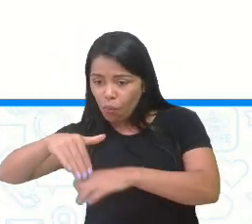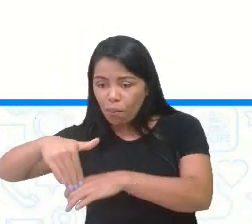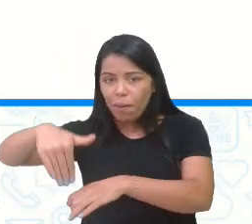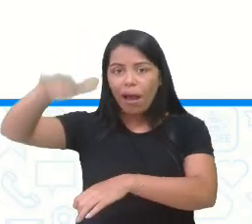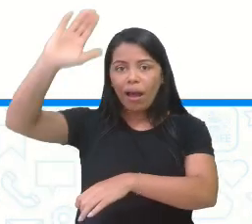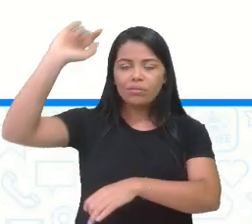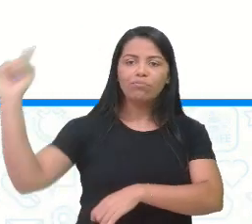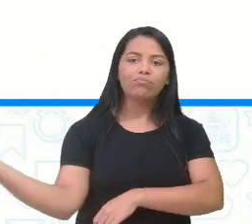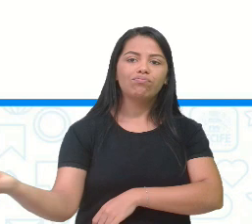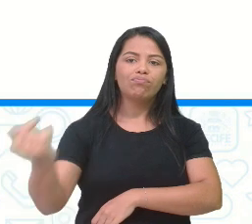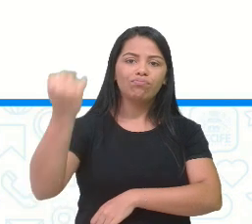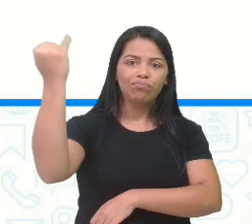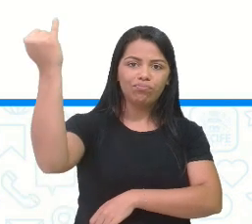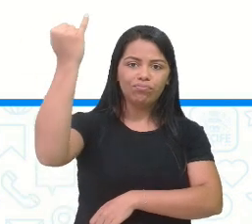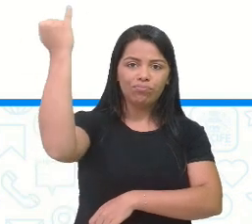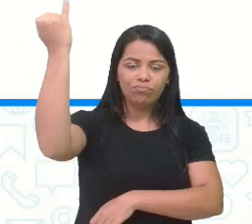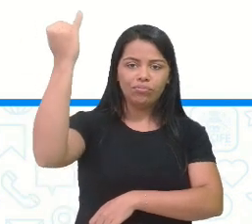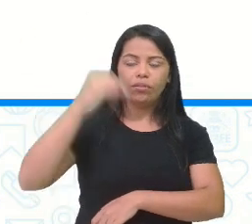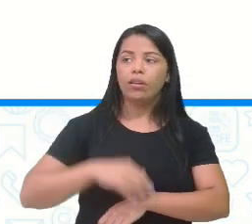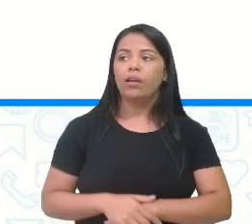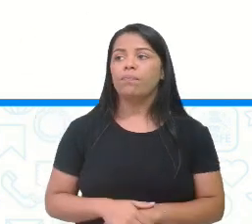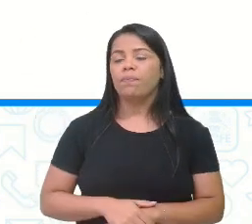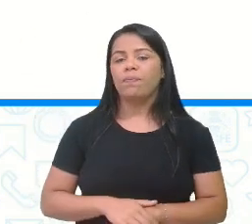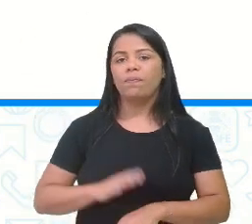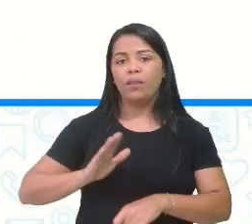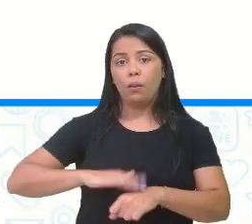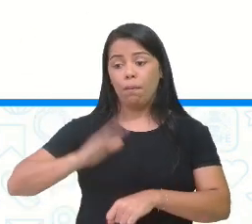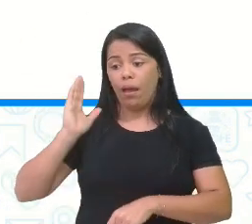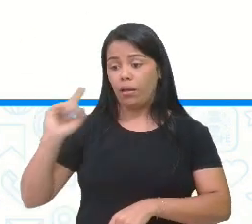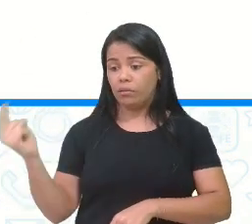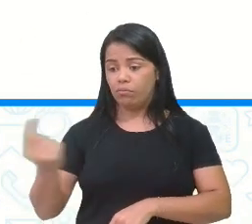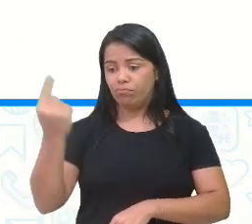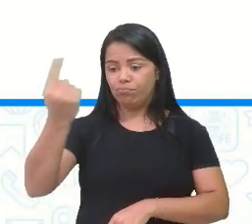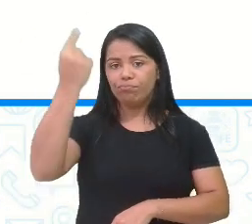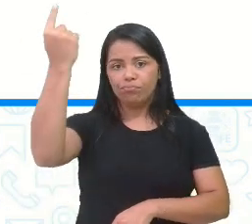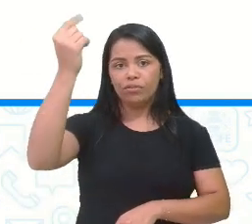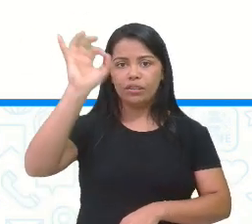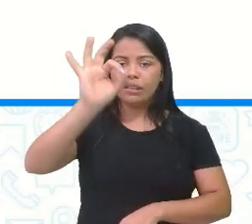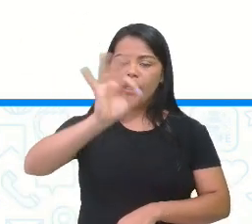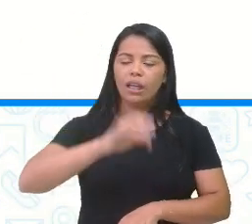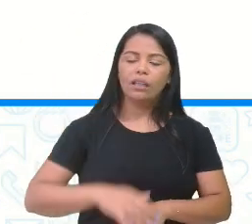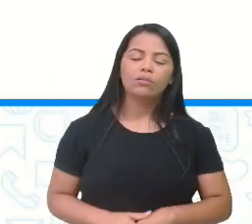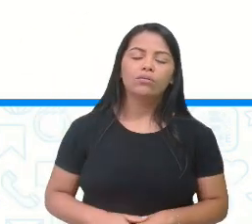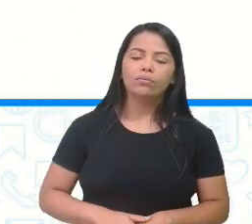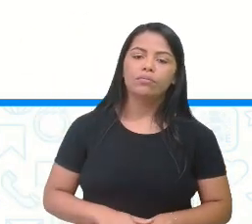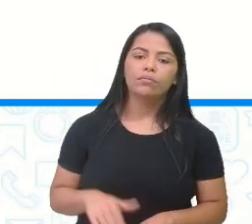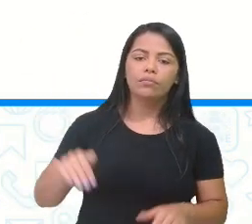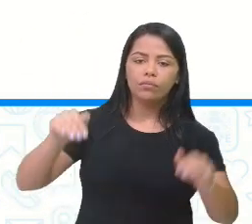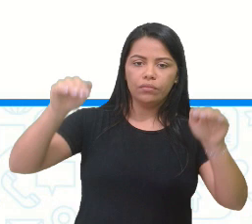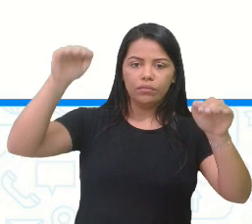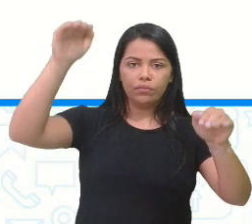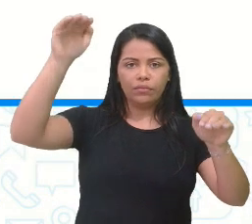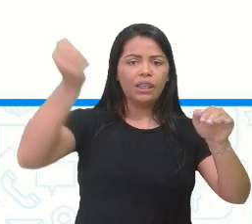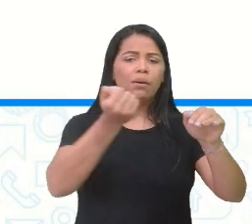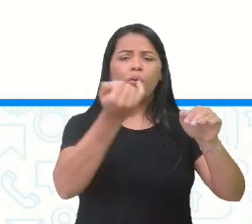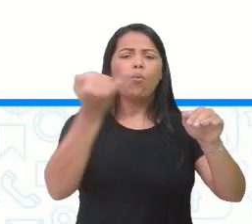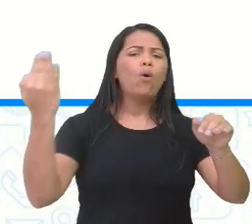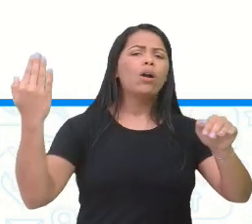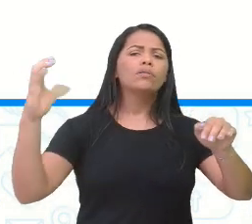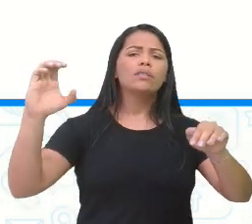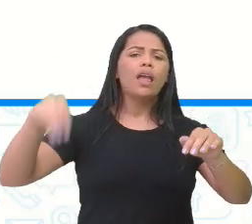agora o problema está querendo saber a diferença dos dois. João é mais alto quantos centímetros?